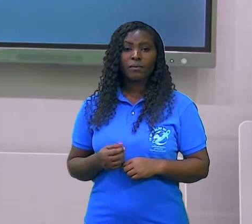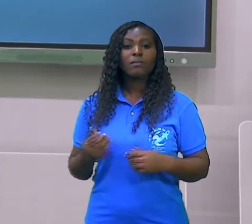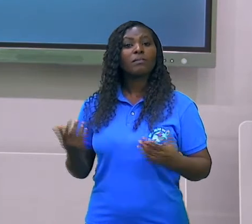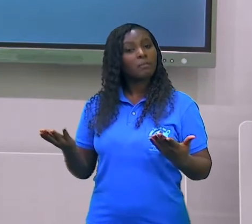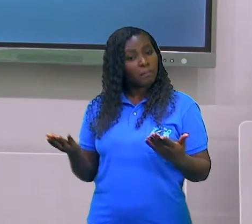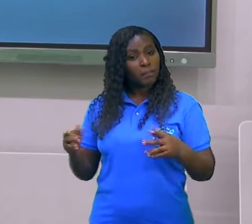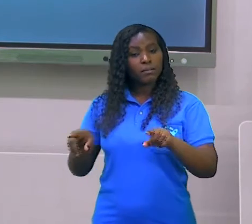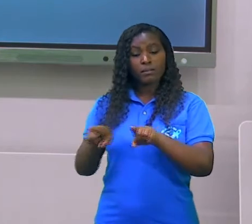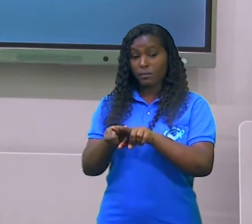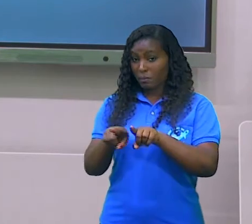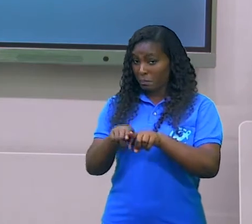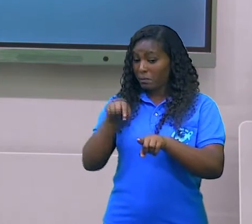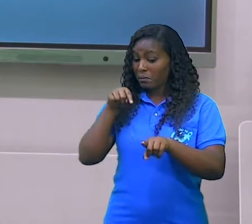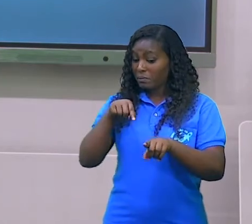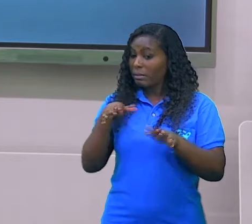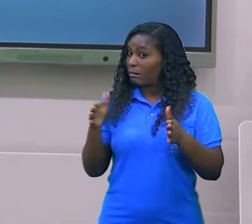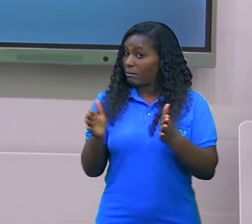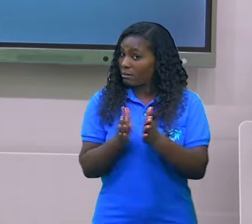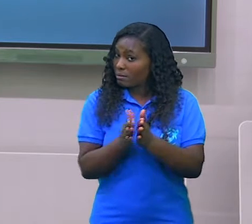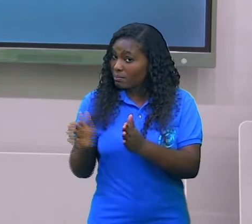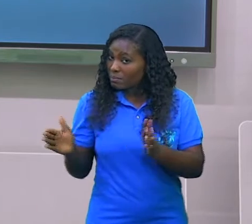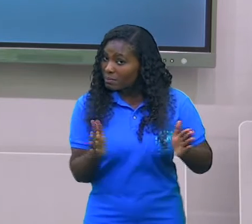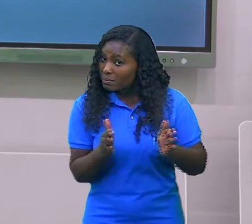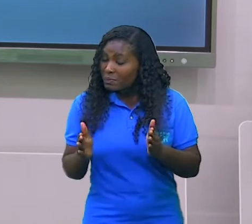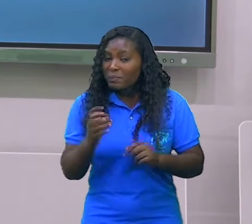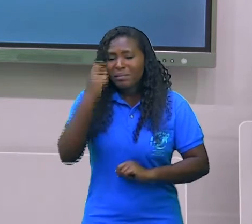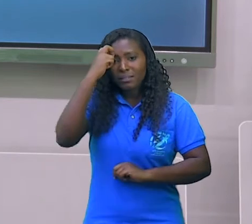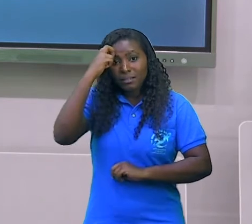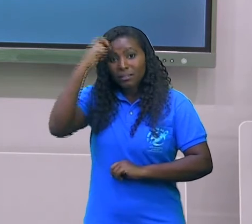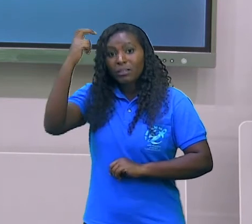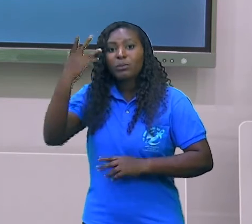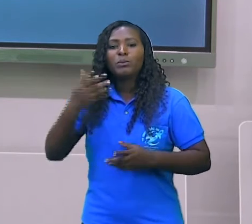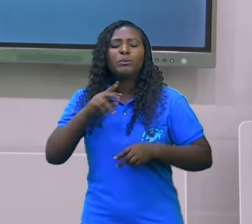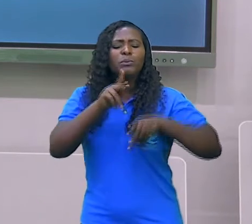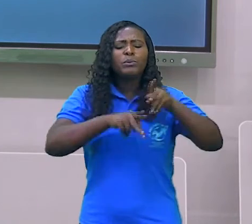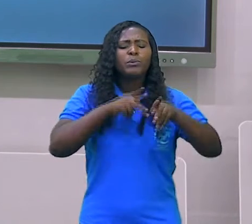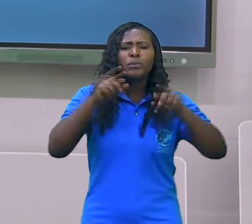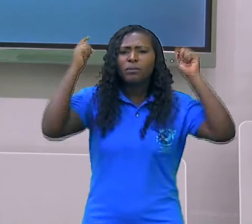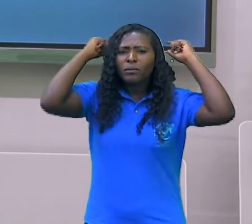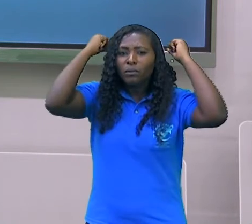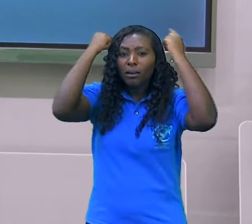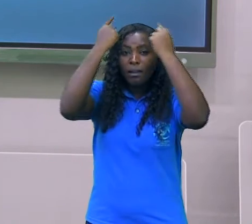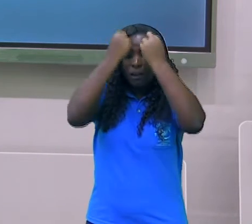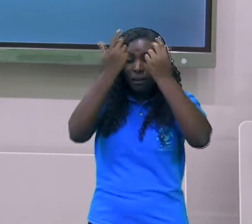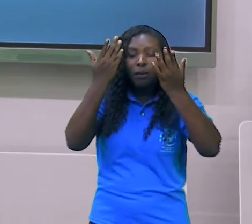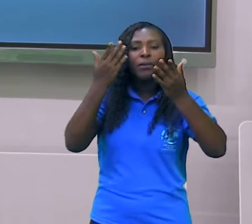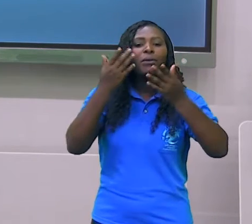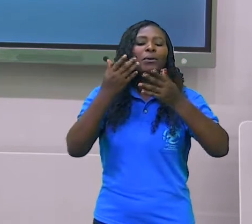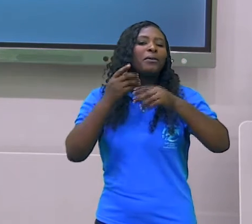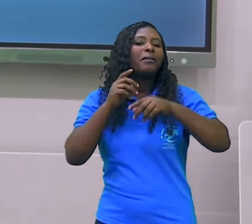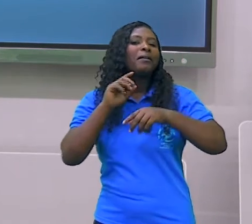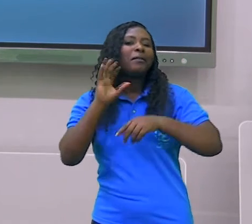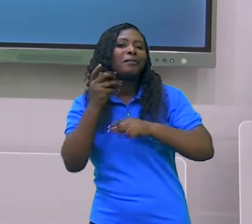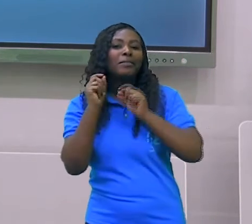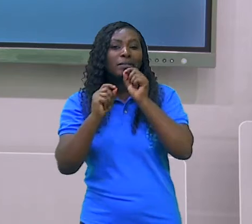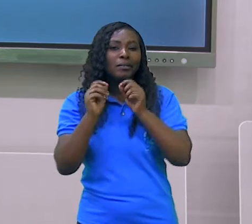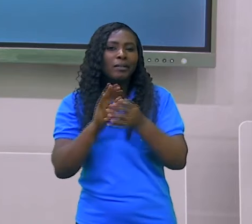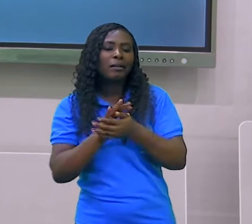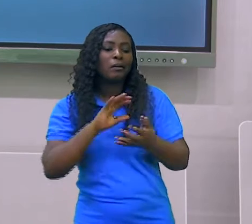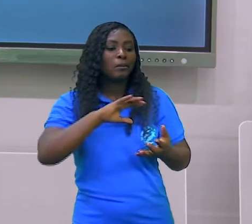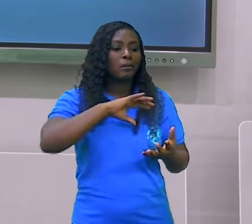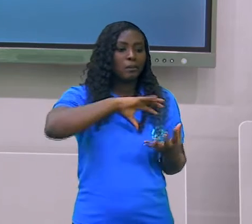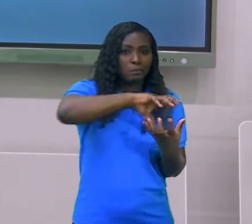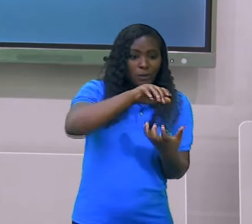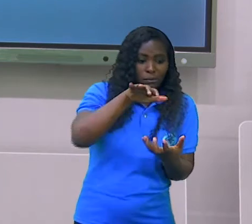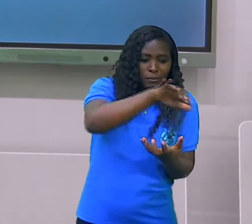Foi nesse período que a cultura grega, além de se colocar para as sociedades ocidentais, através das ideias,